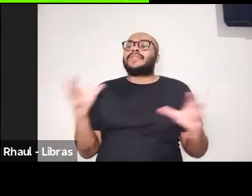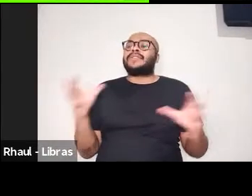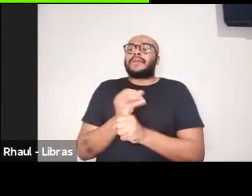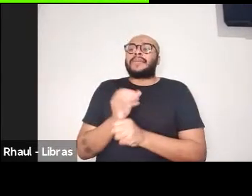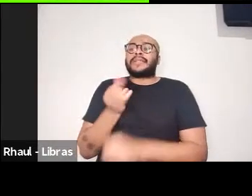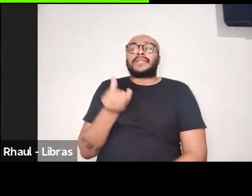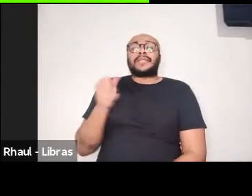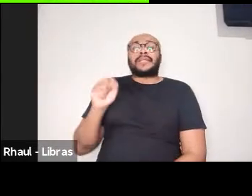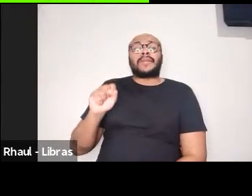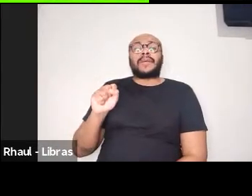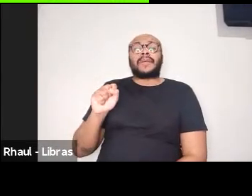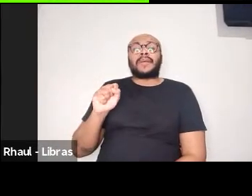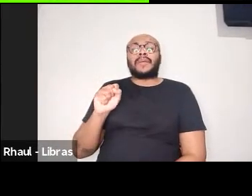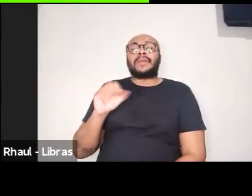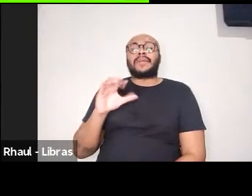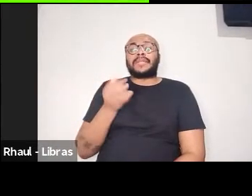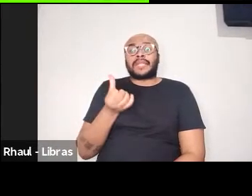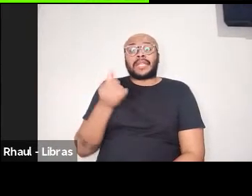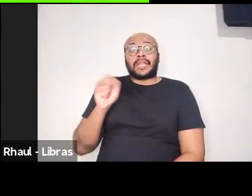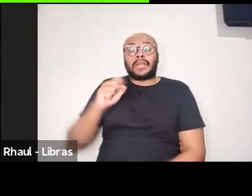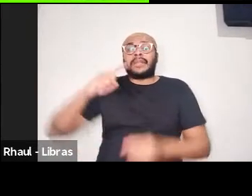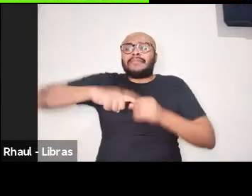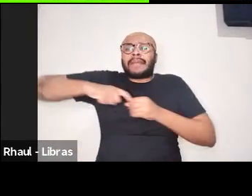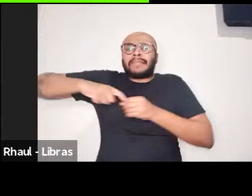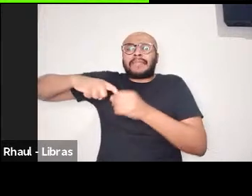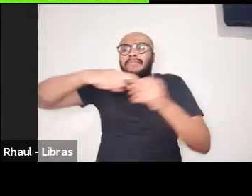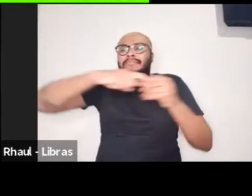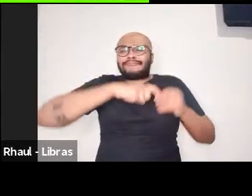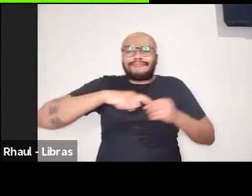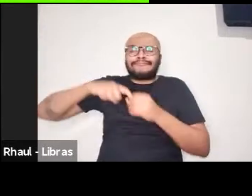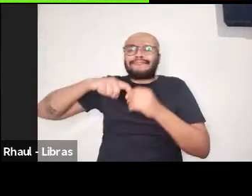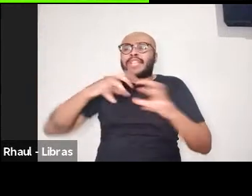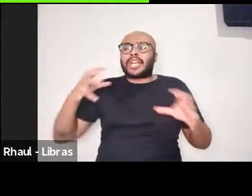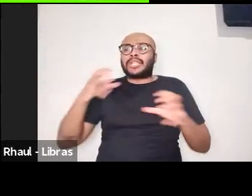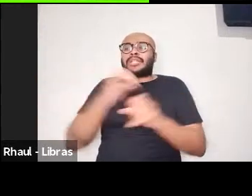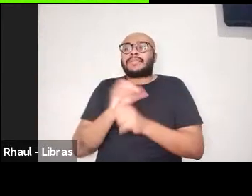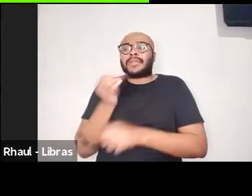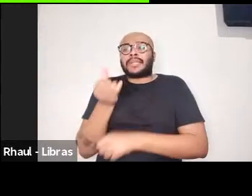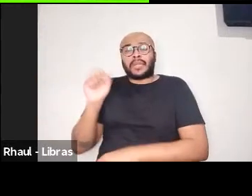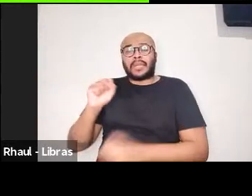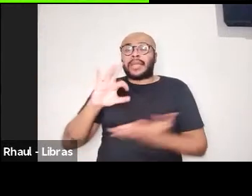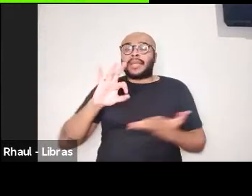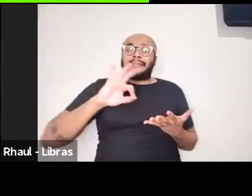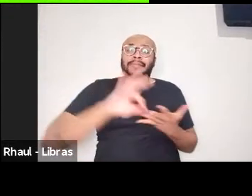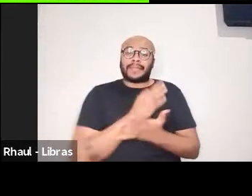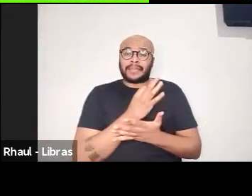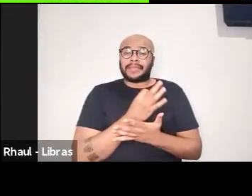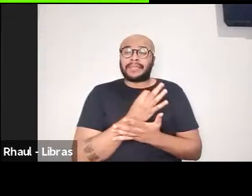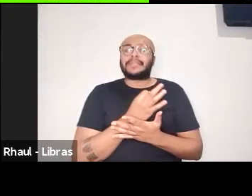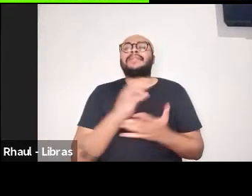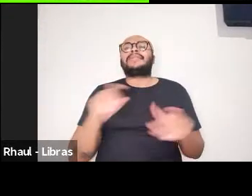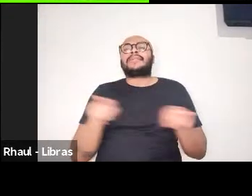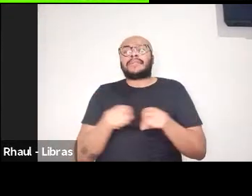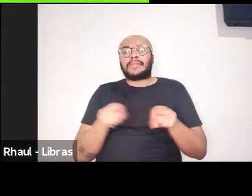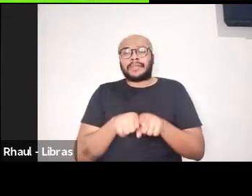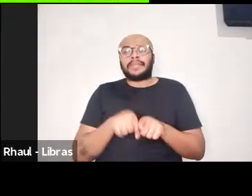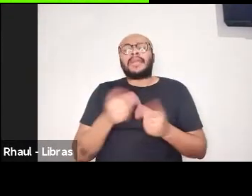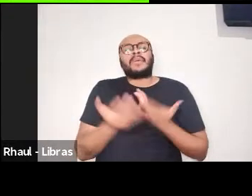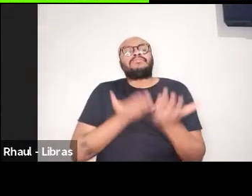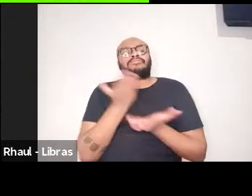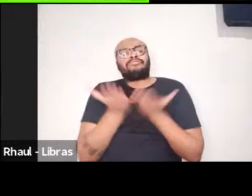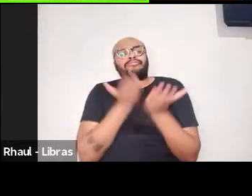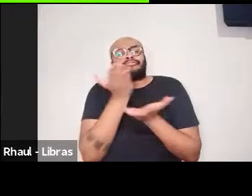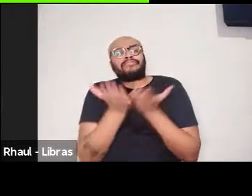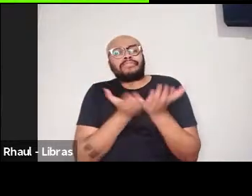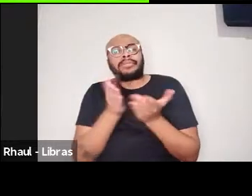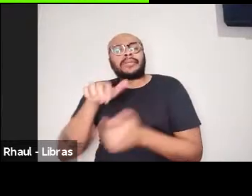associados da ANPED, inscritos, e a contribuição de